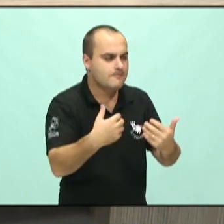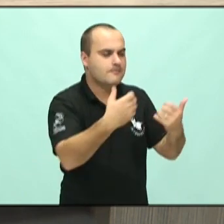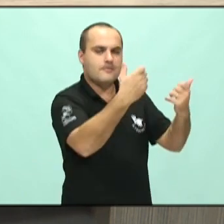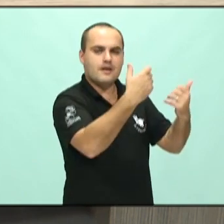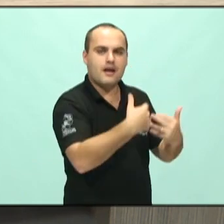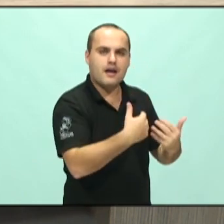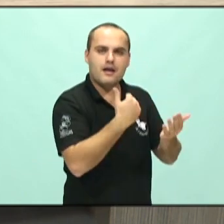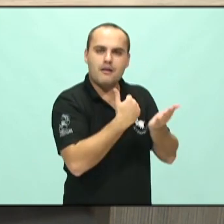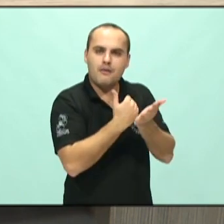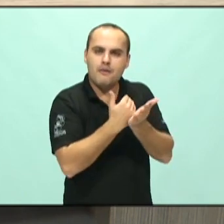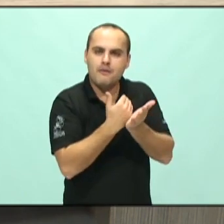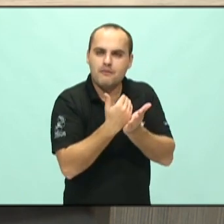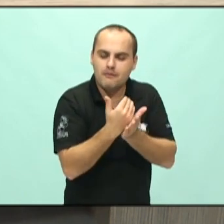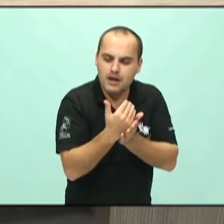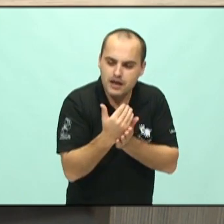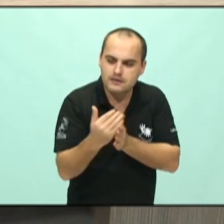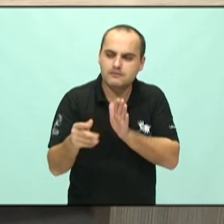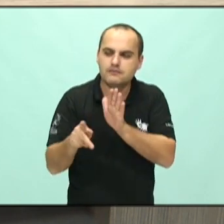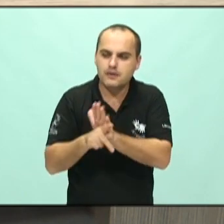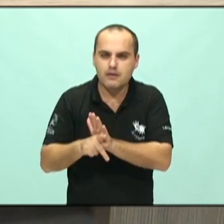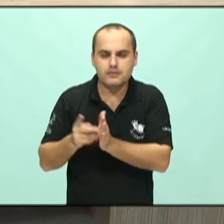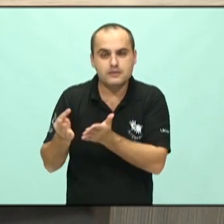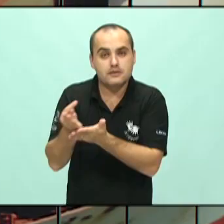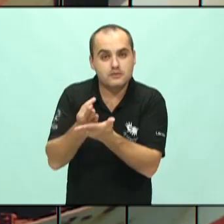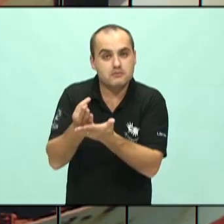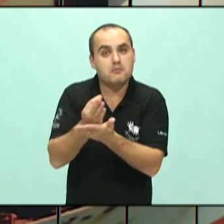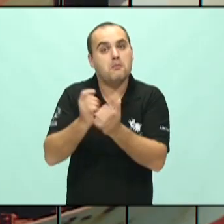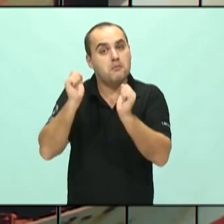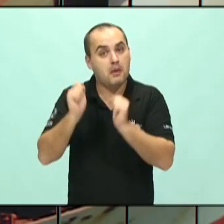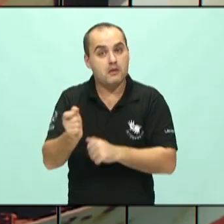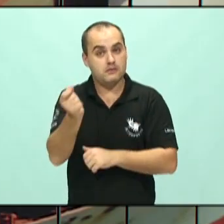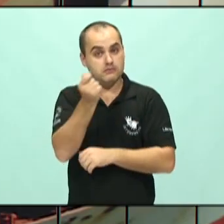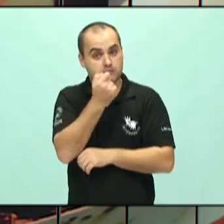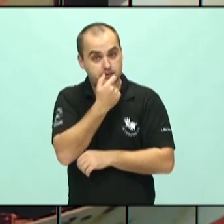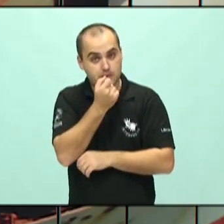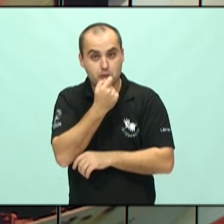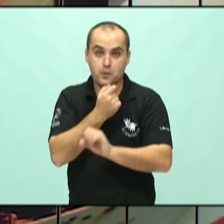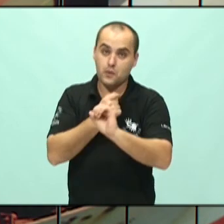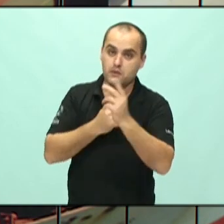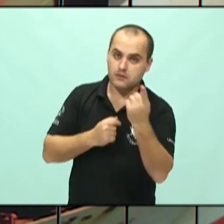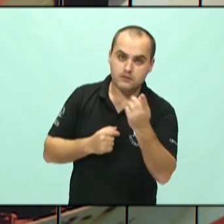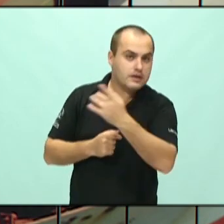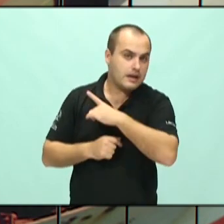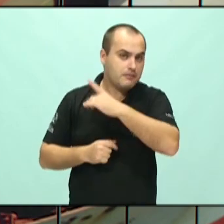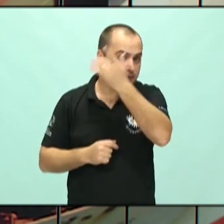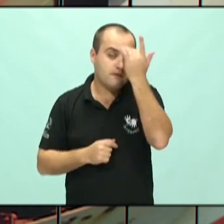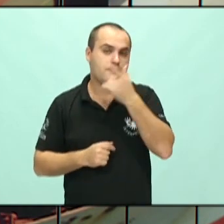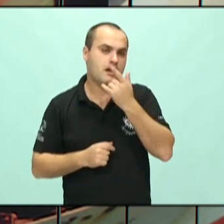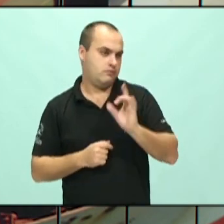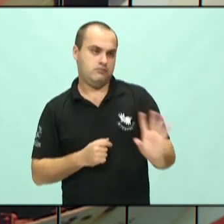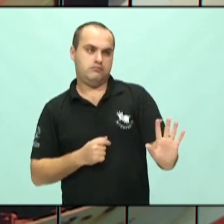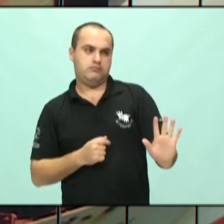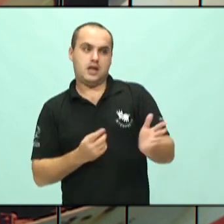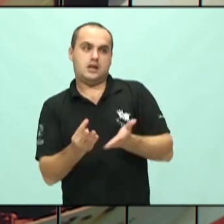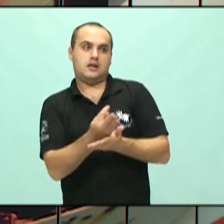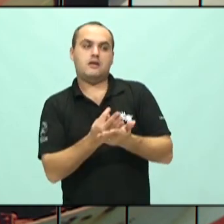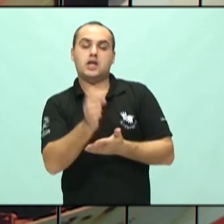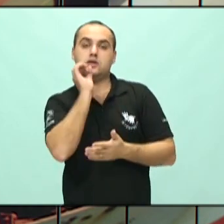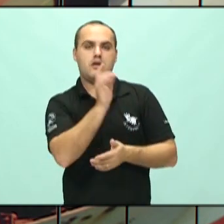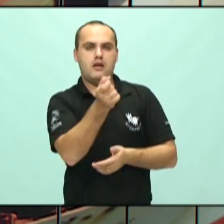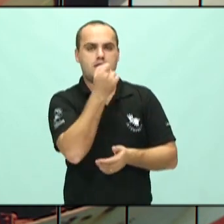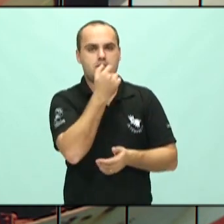que pode ser medicamentoso ou não. Muita gente acha que só trata a depressão com remédio. Não. A questão terapêutica é